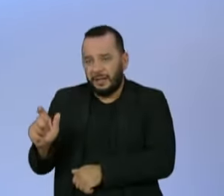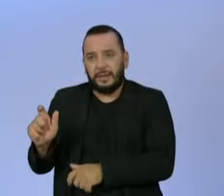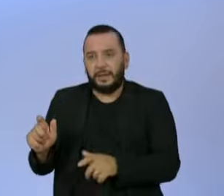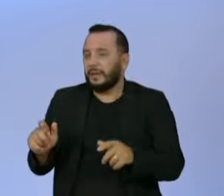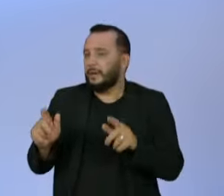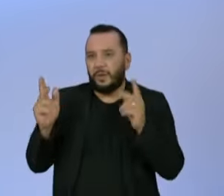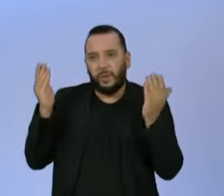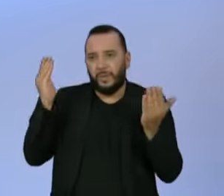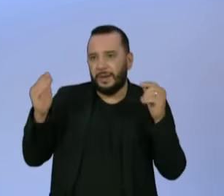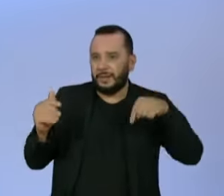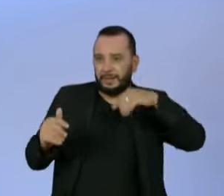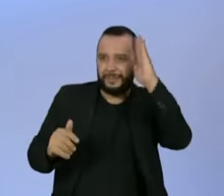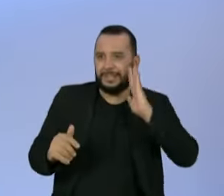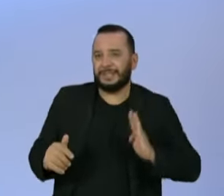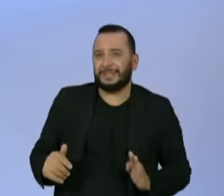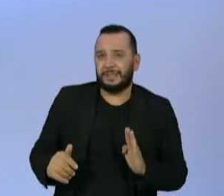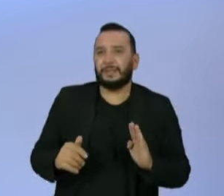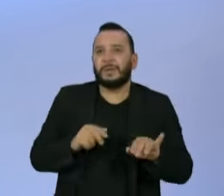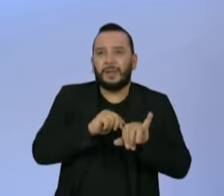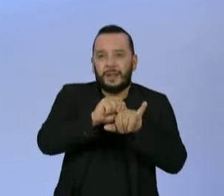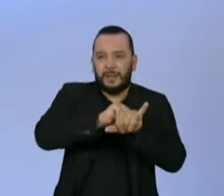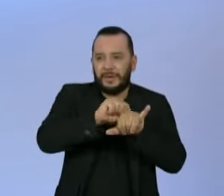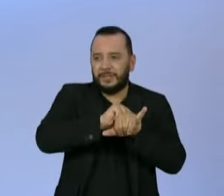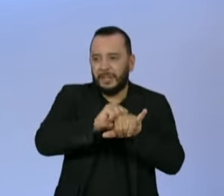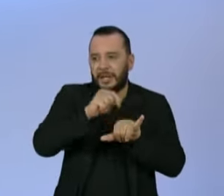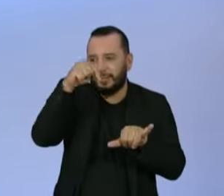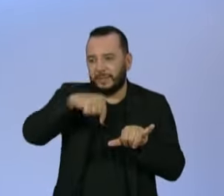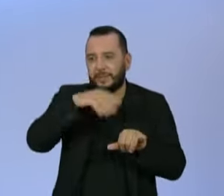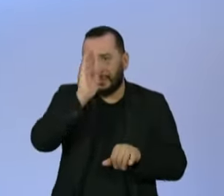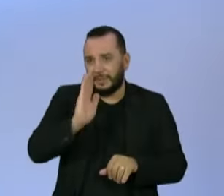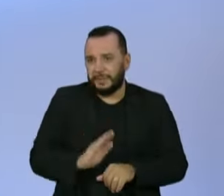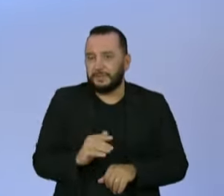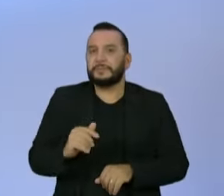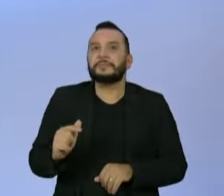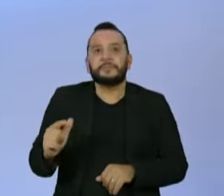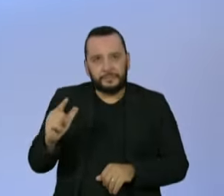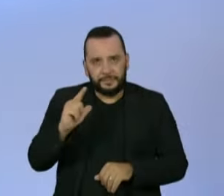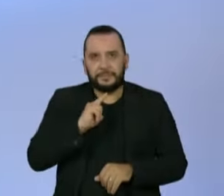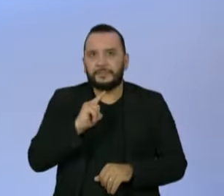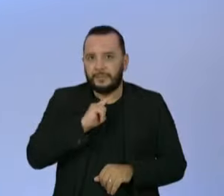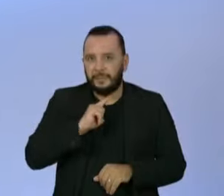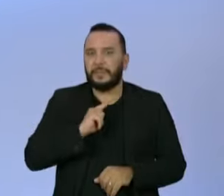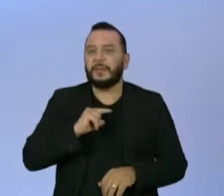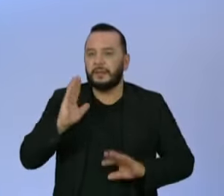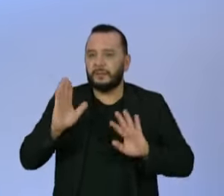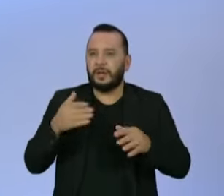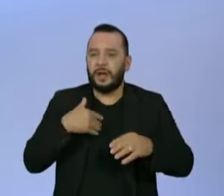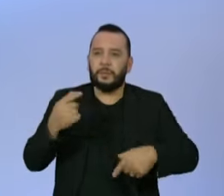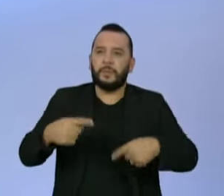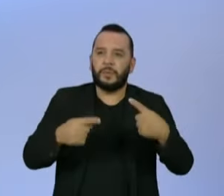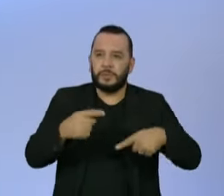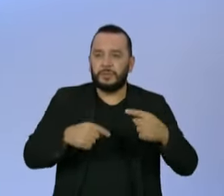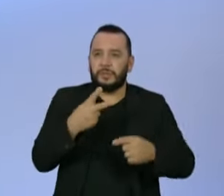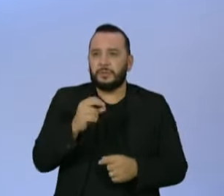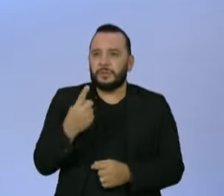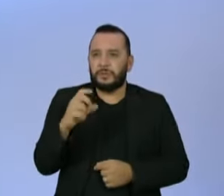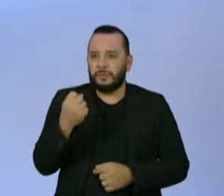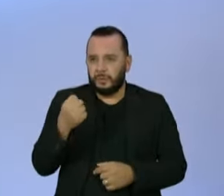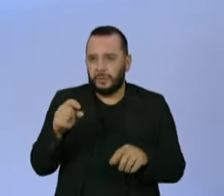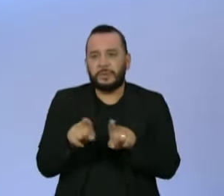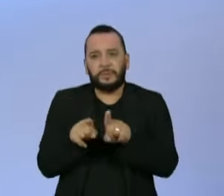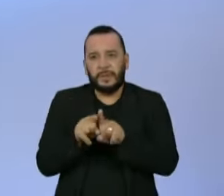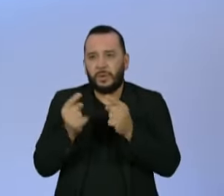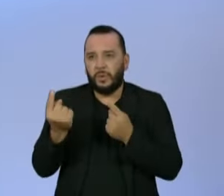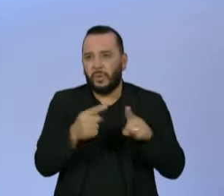perguntar dos senhores sobre a Operação Lava Jato. Os senhores foram eleitos na onda de renovação política de 2018 e de combate à corrupção, muito